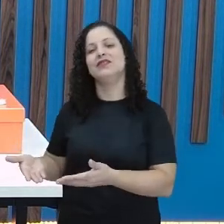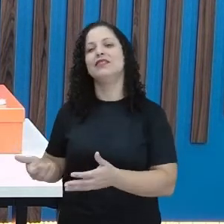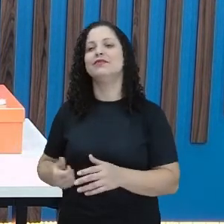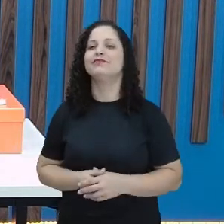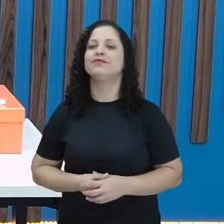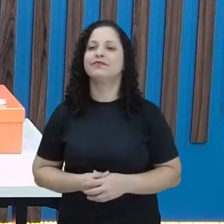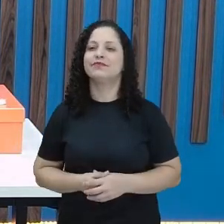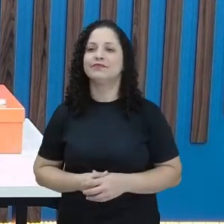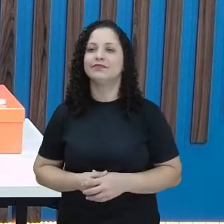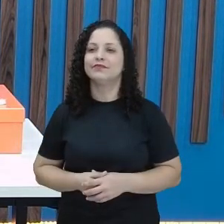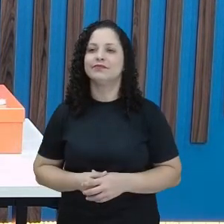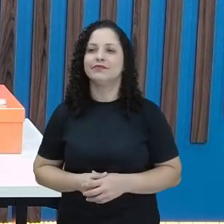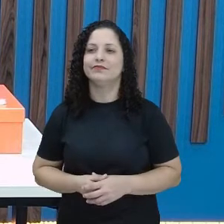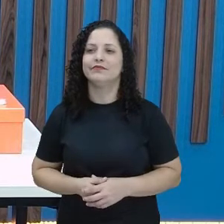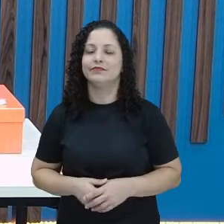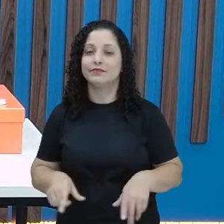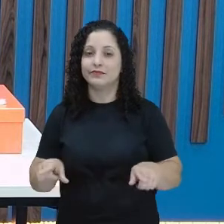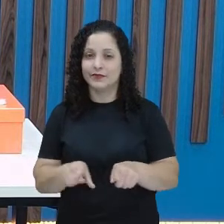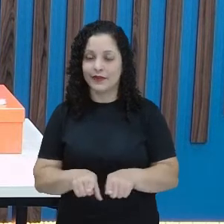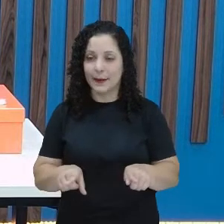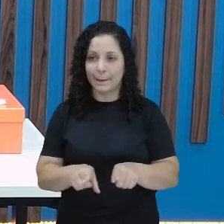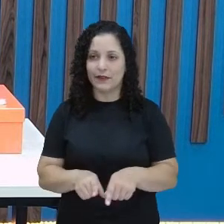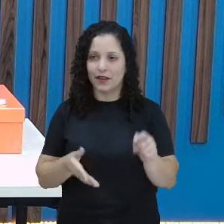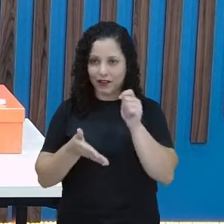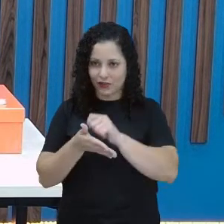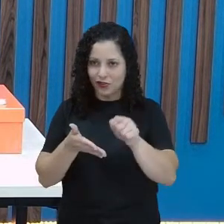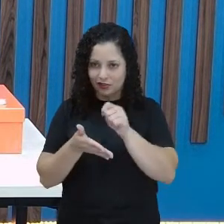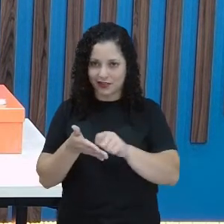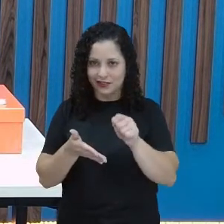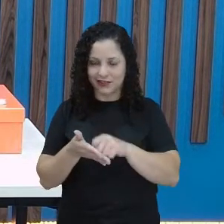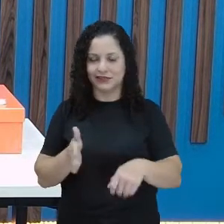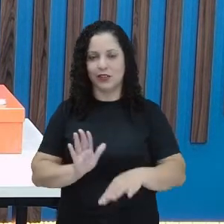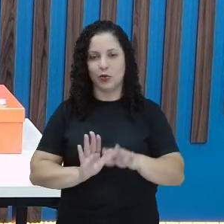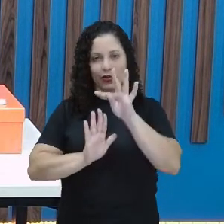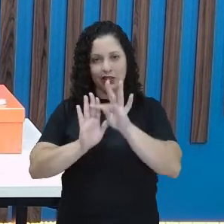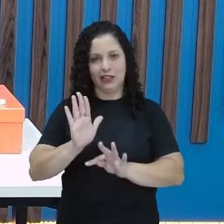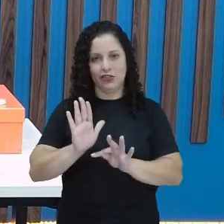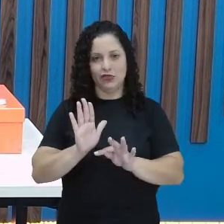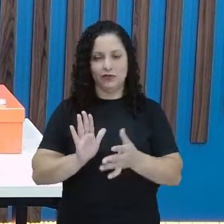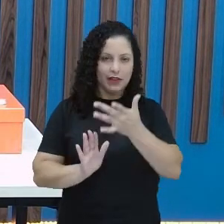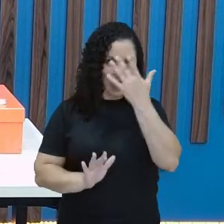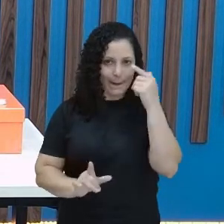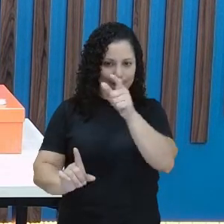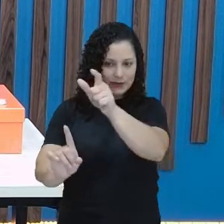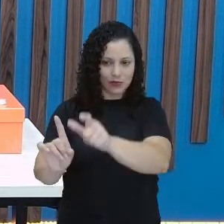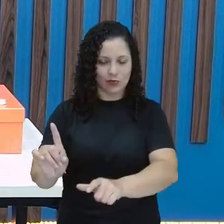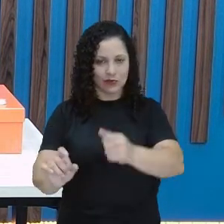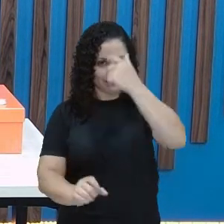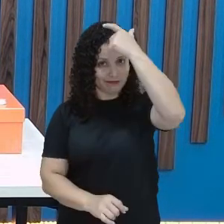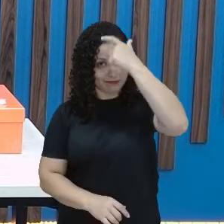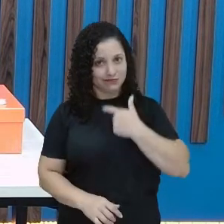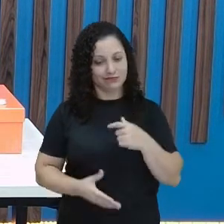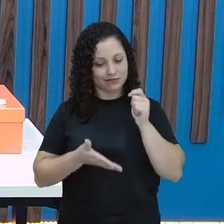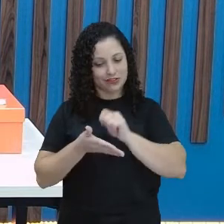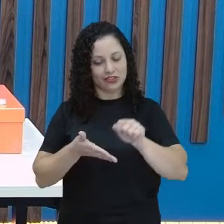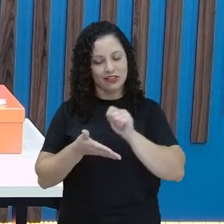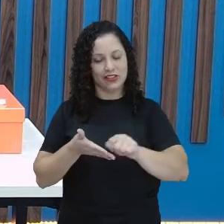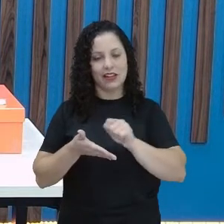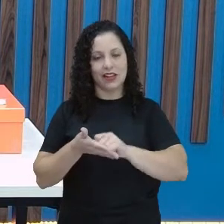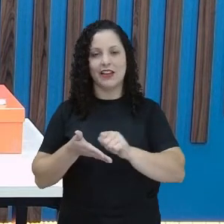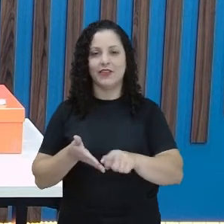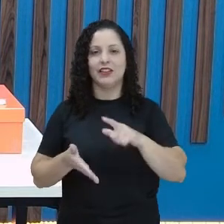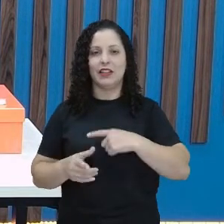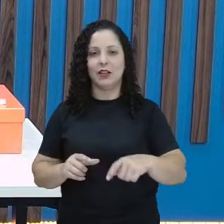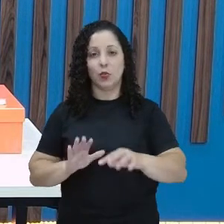Então, tem o corpo texto, olha só, vai anotando aí. Tem o destinatário, o remetente, quem escreve, o